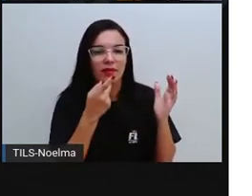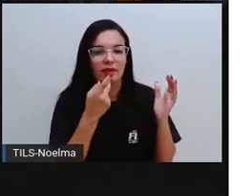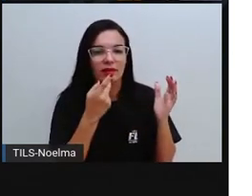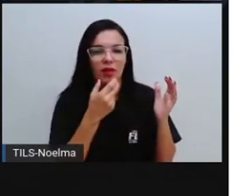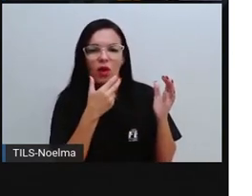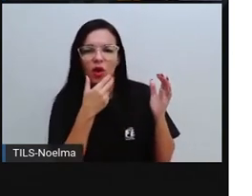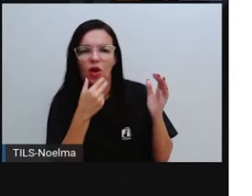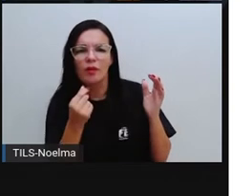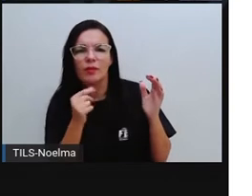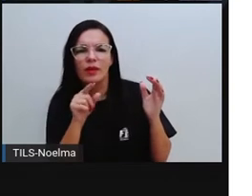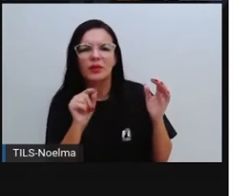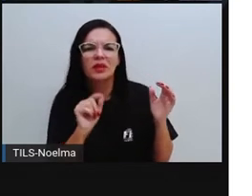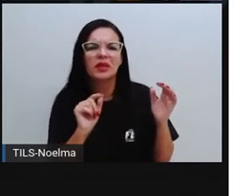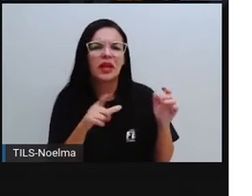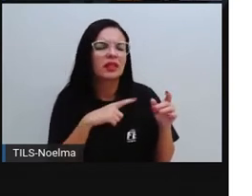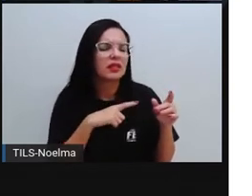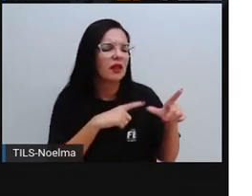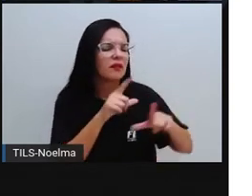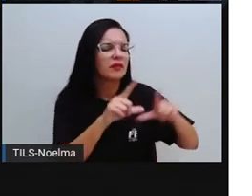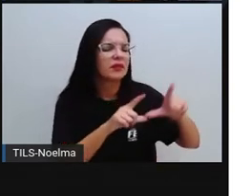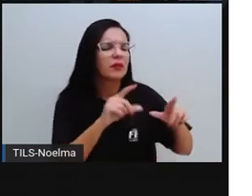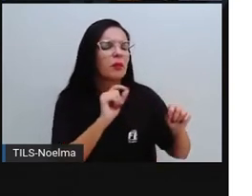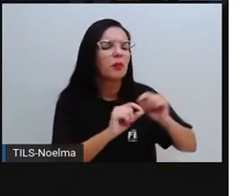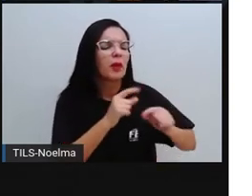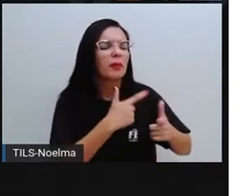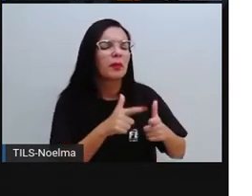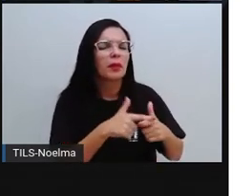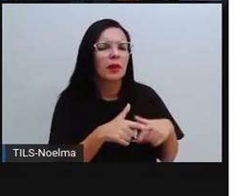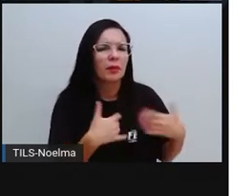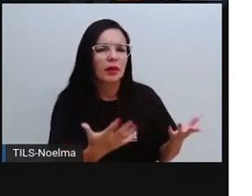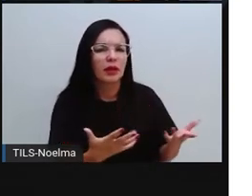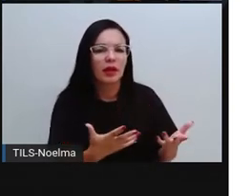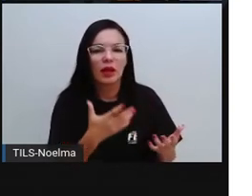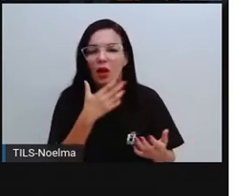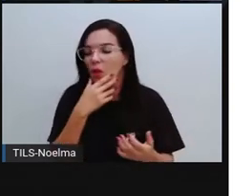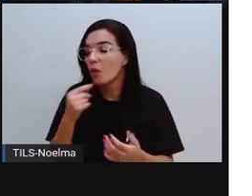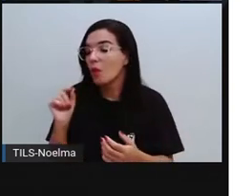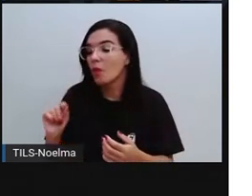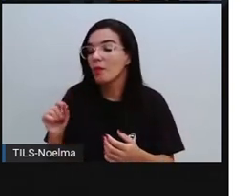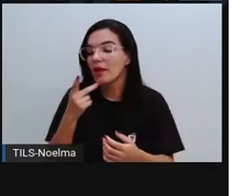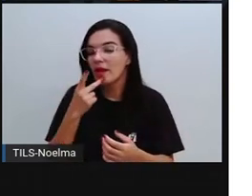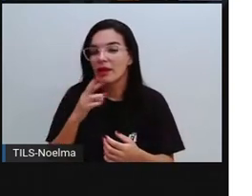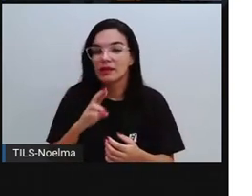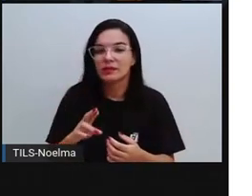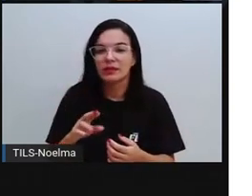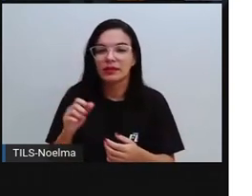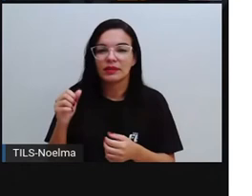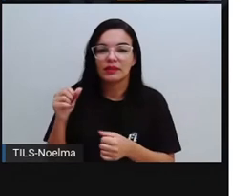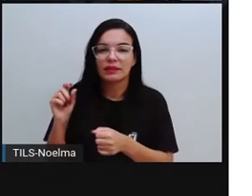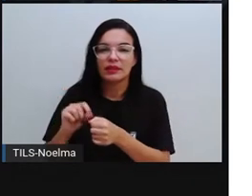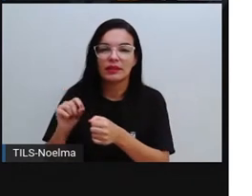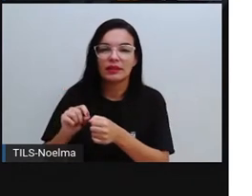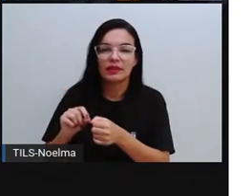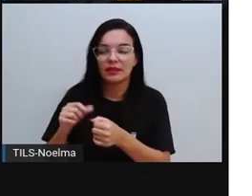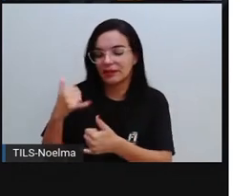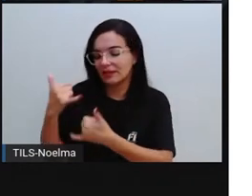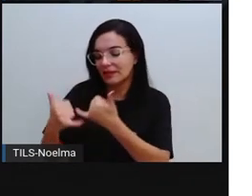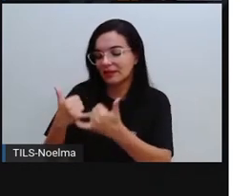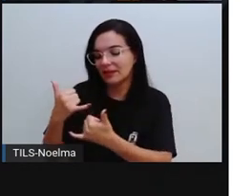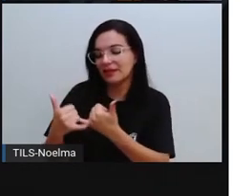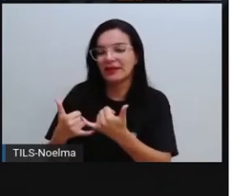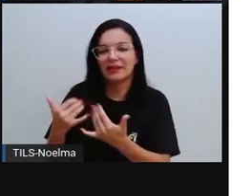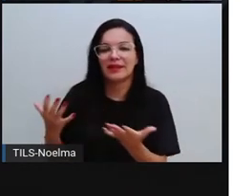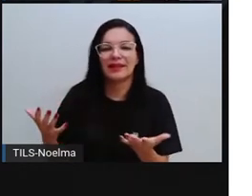Aristélio, o que houve com a TV? Sem Zico, o jogo fica desequilibrado. Então,